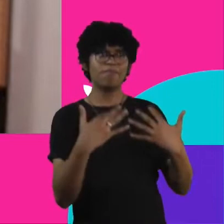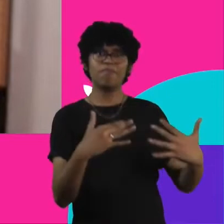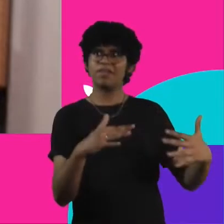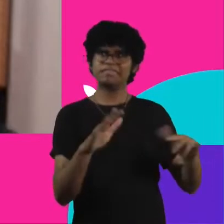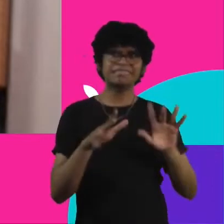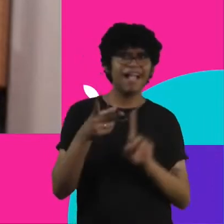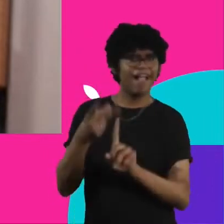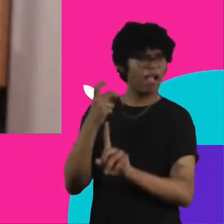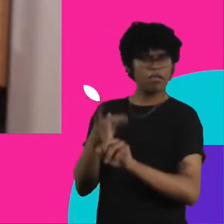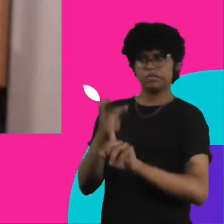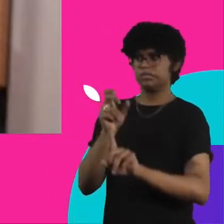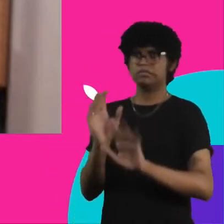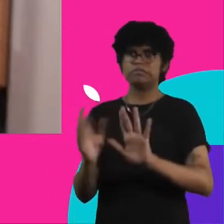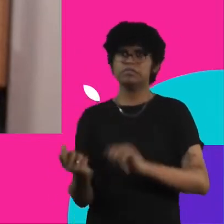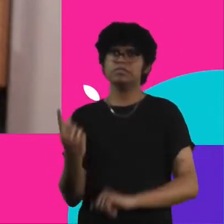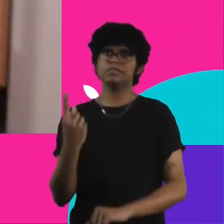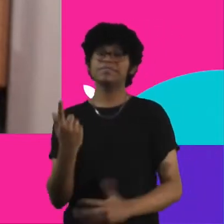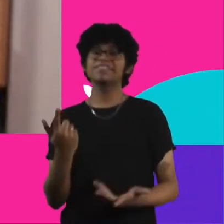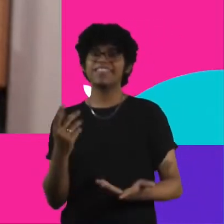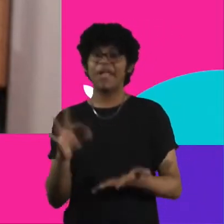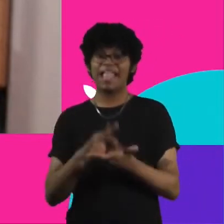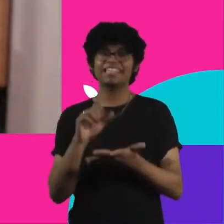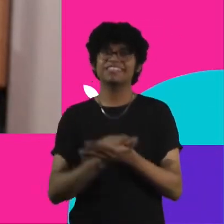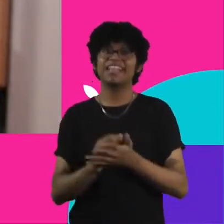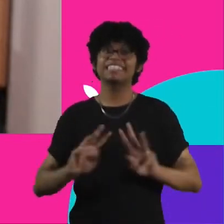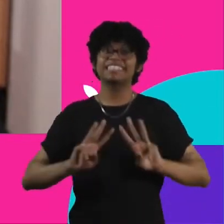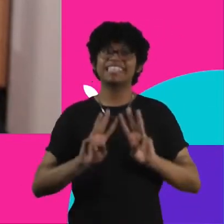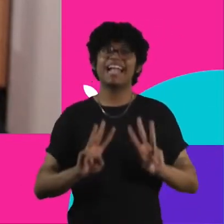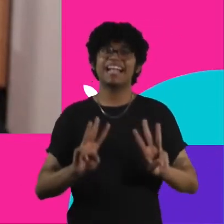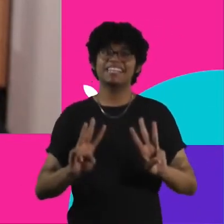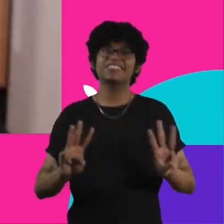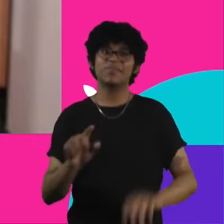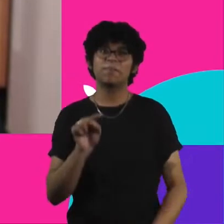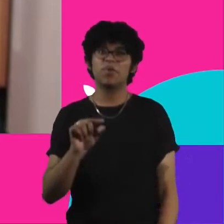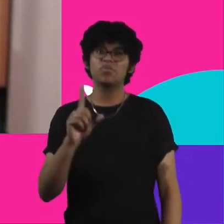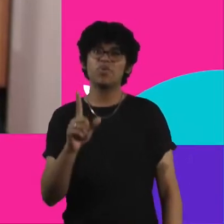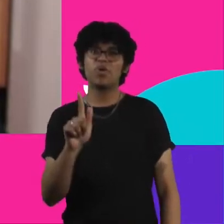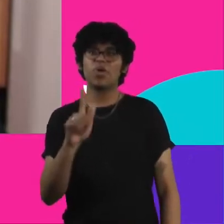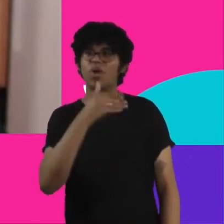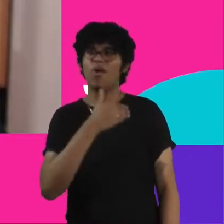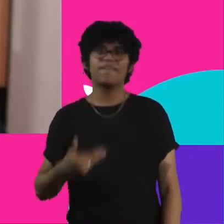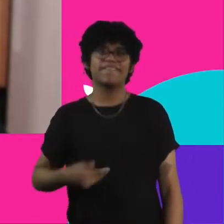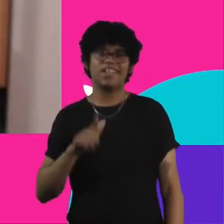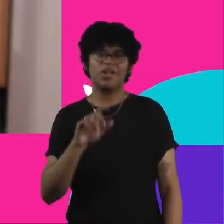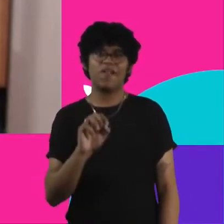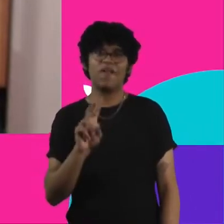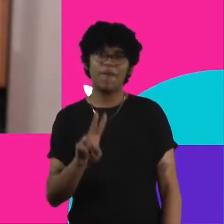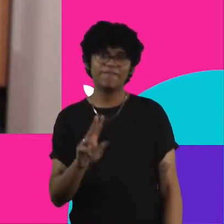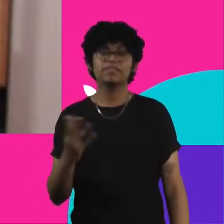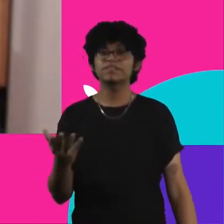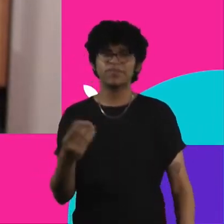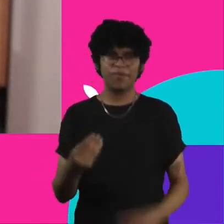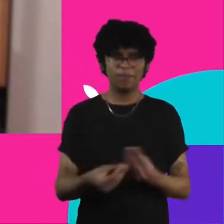assim, hacker, né? Imagina para registrar o domínio do projeto no .gov.br, como não foi